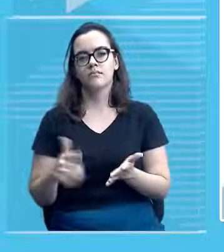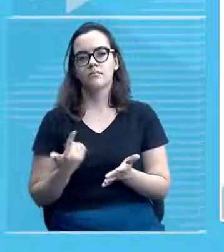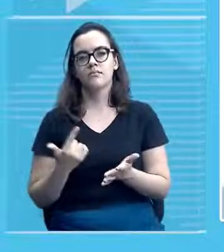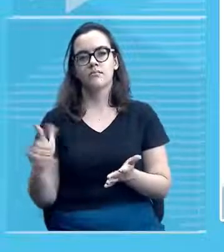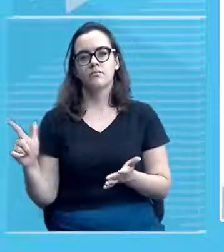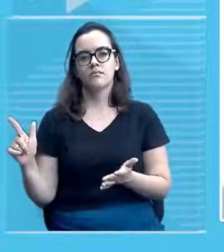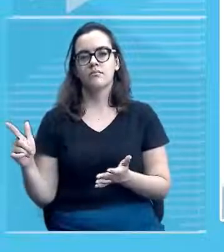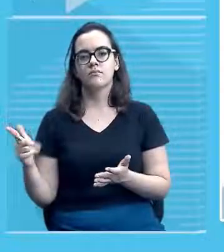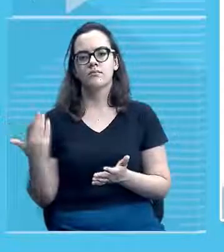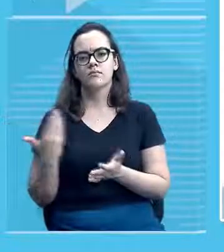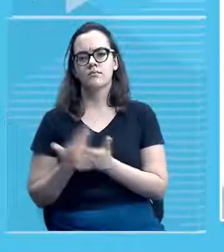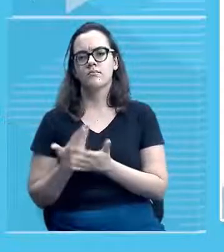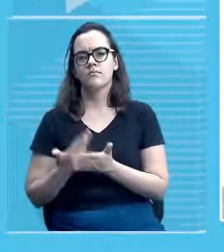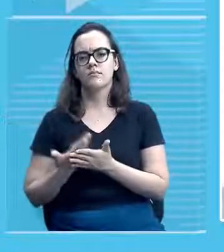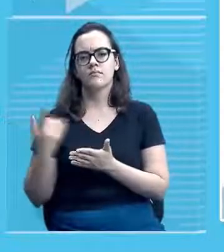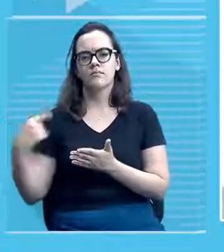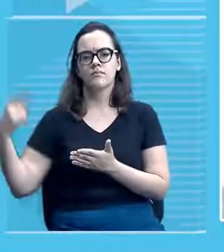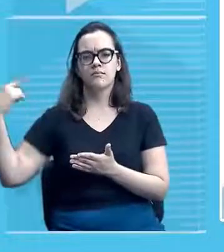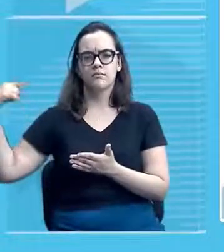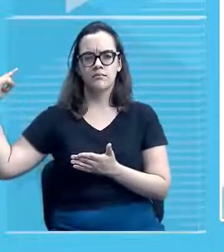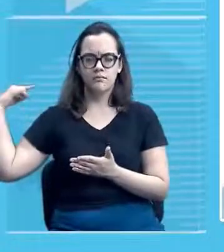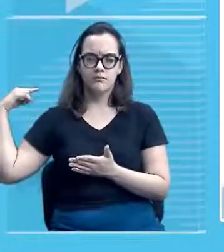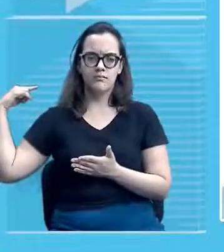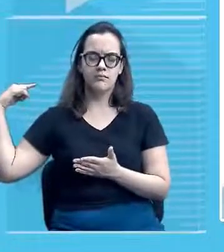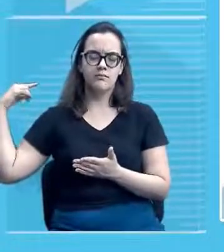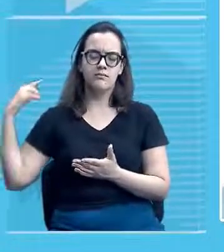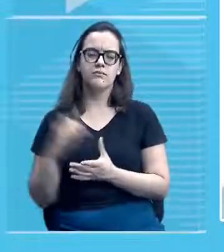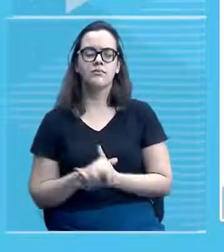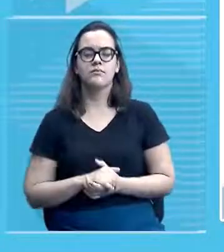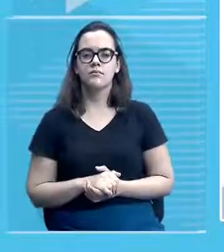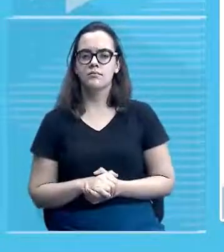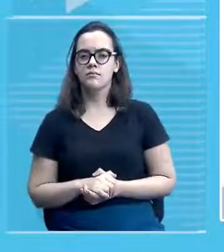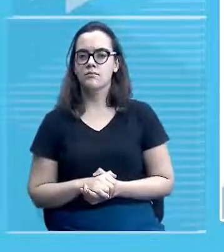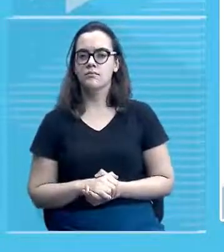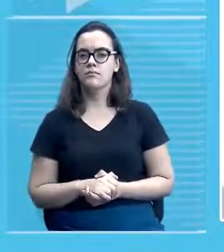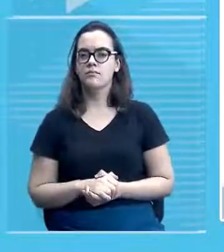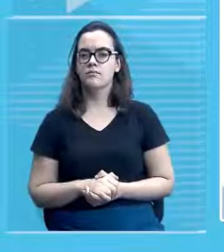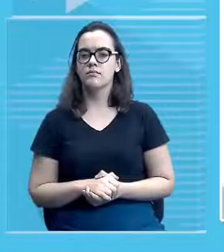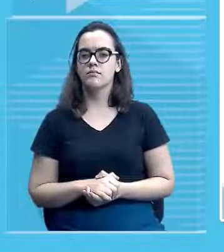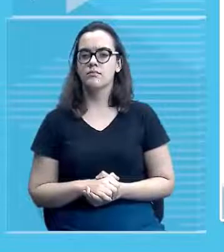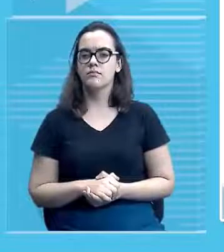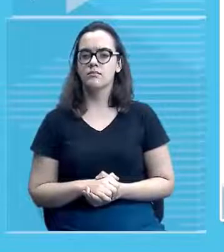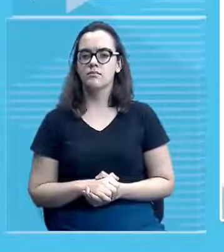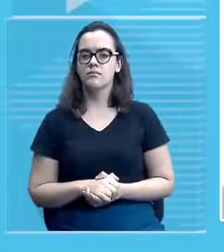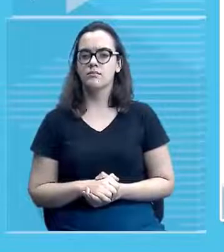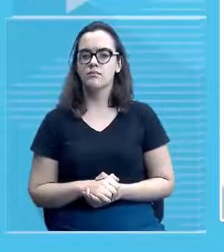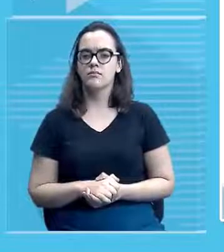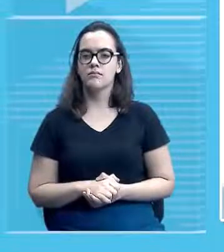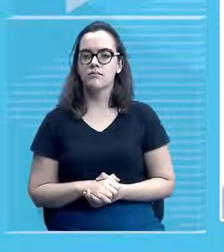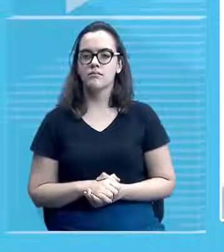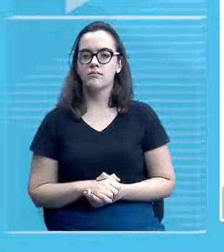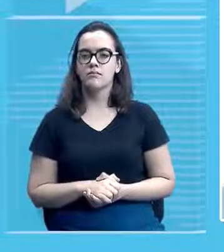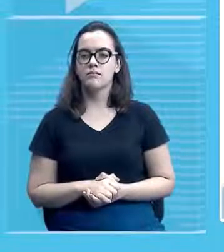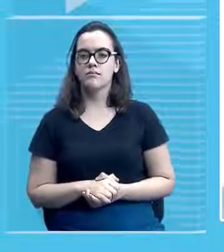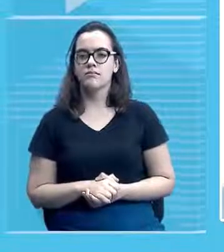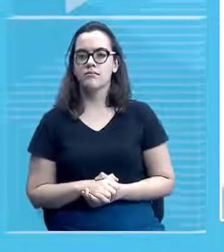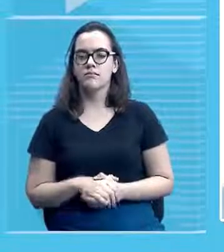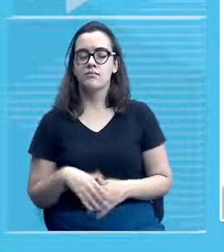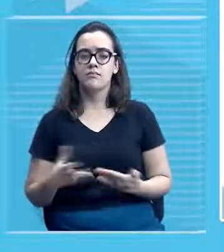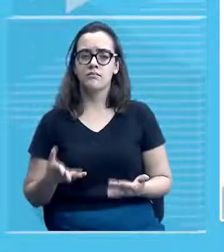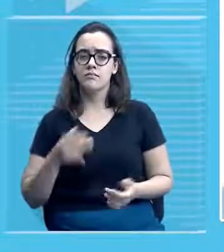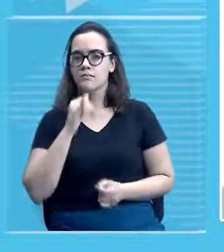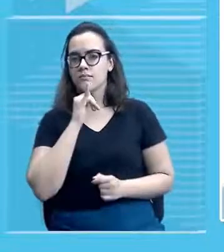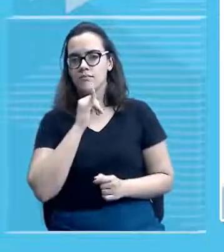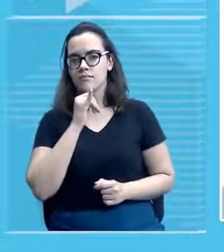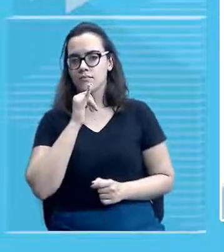nossa quinta questão diz o seguinte são exemplos de patrimônio imaterial né? são exemplos de patrimônio